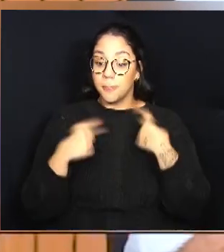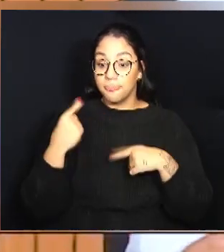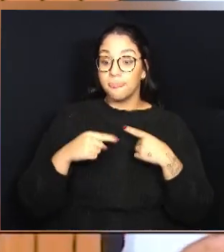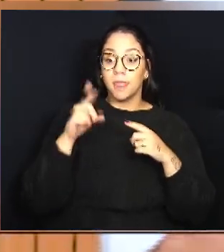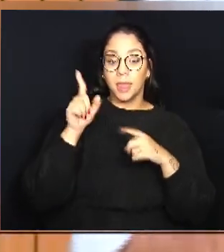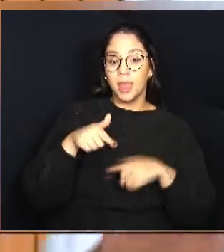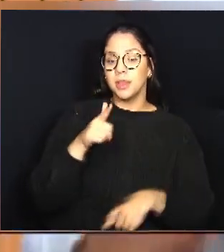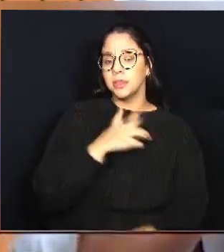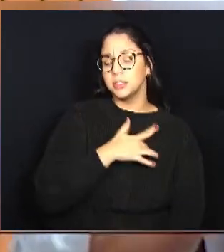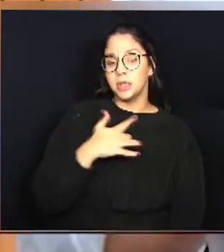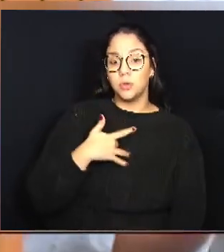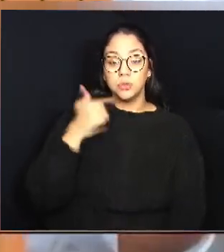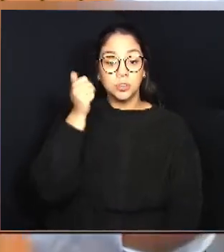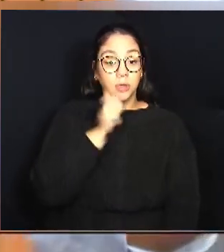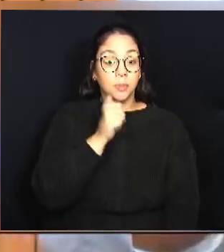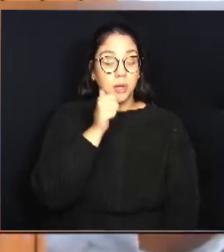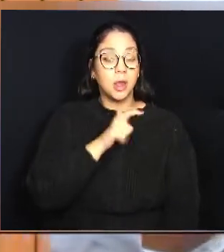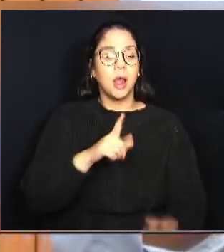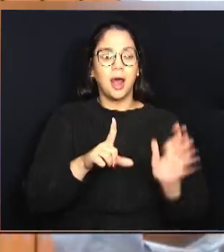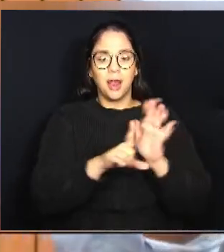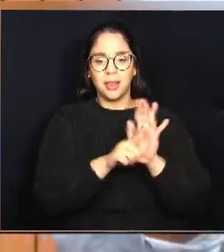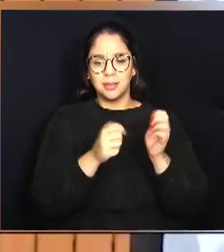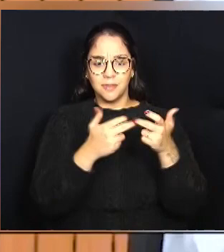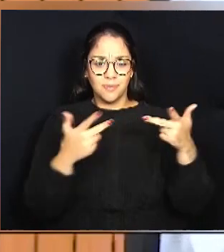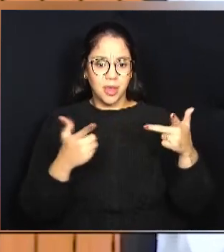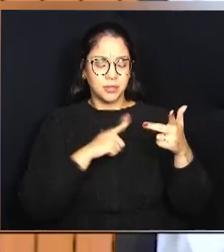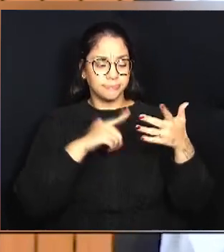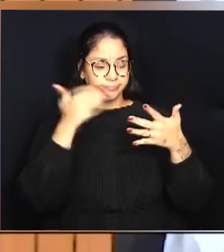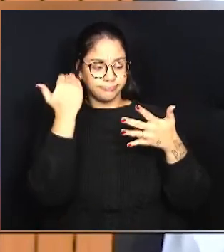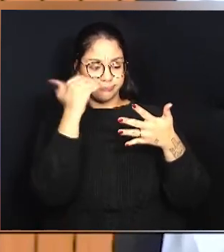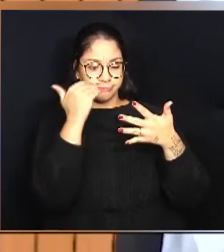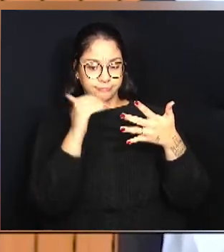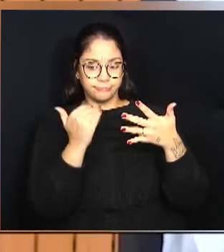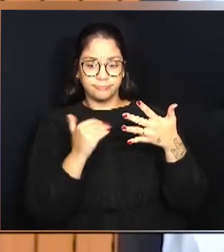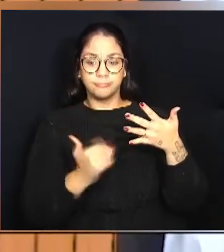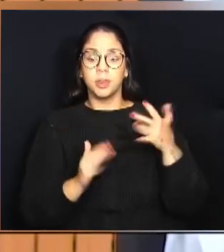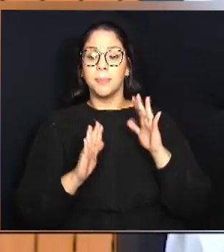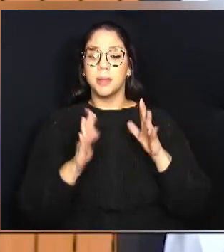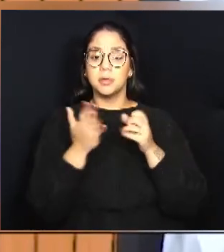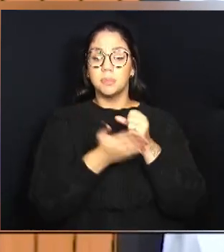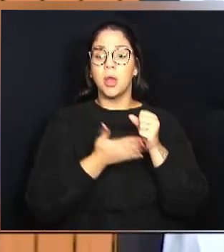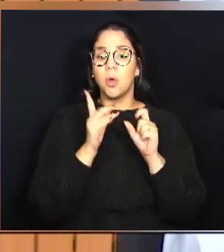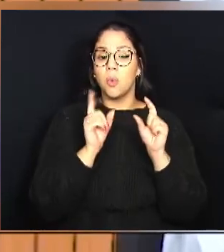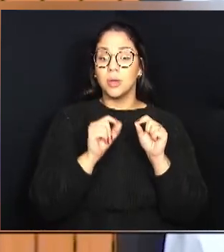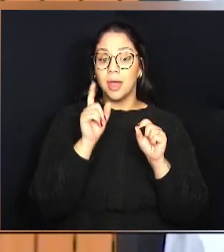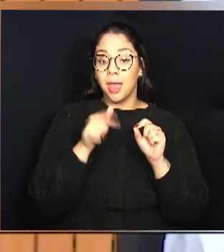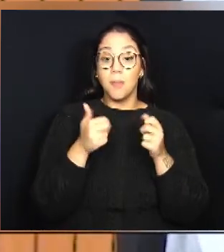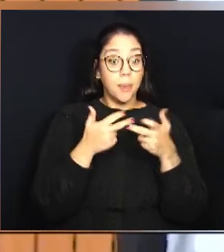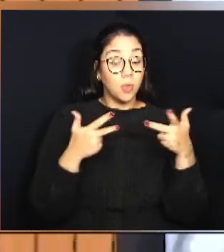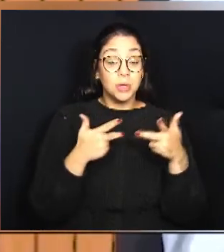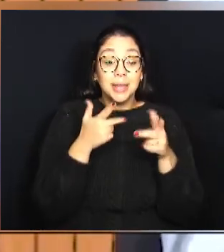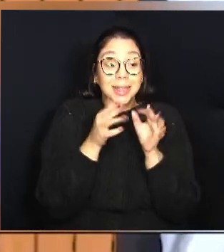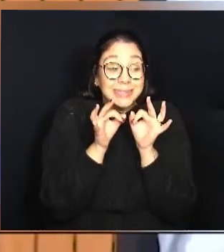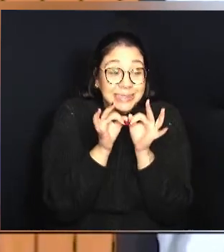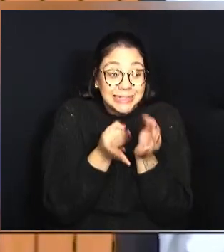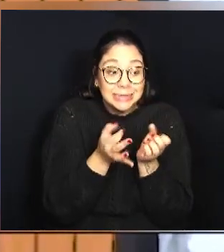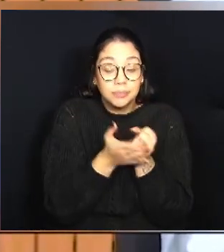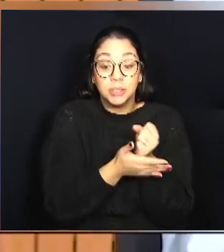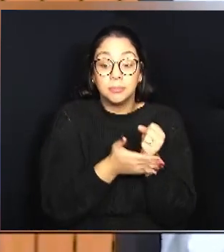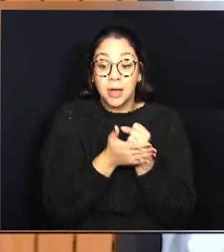quando estamos discutindo a questão da saúde da mulher. A lei tem vários elementos, mas ela é basicamente uma questão